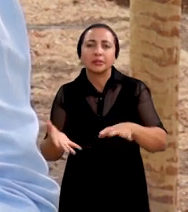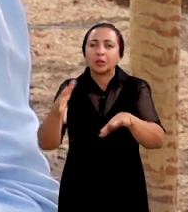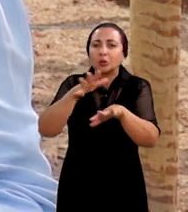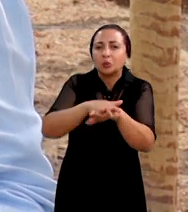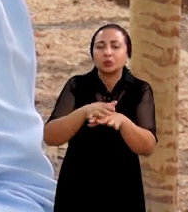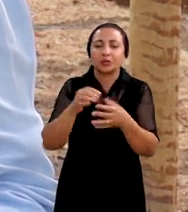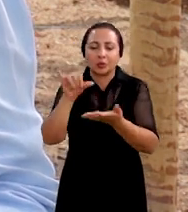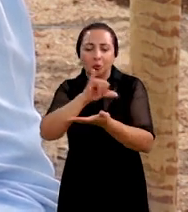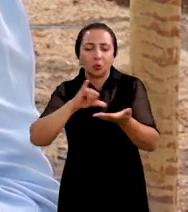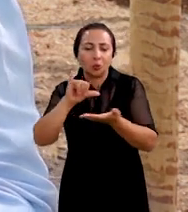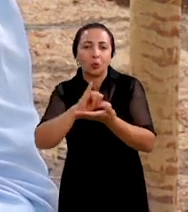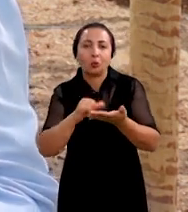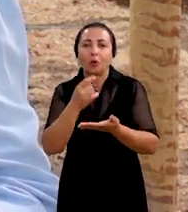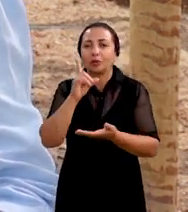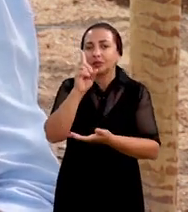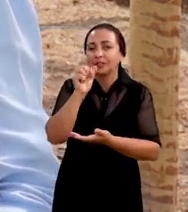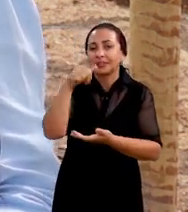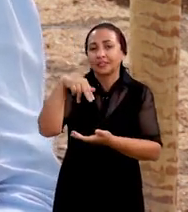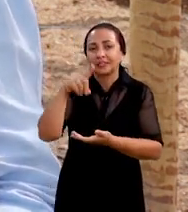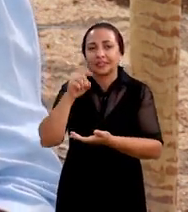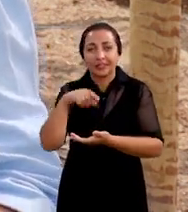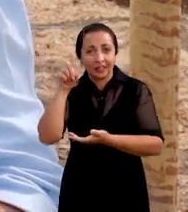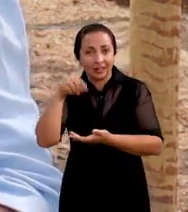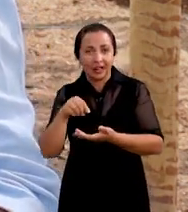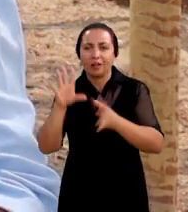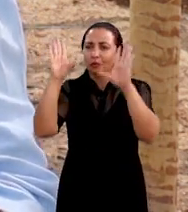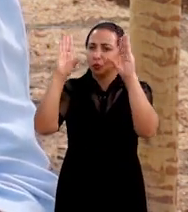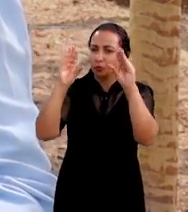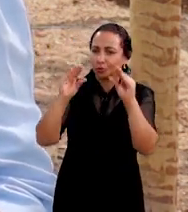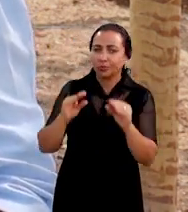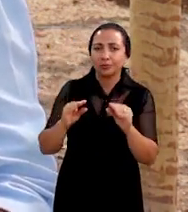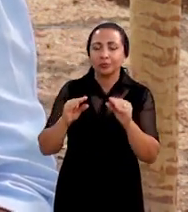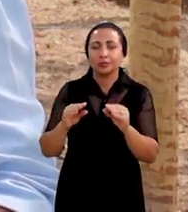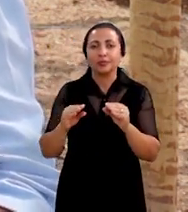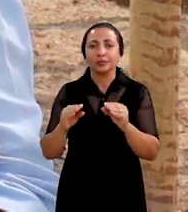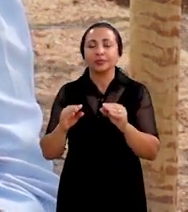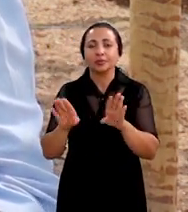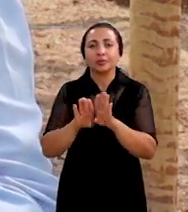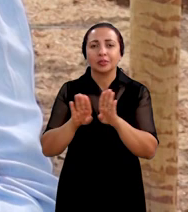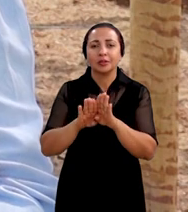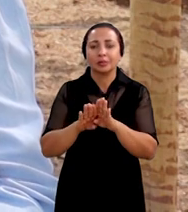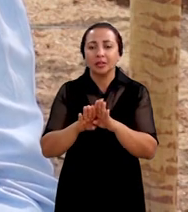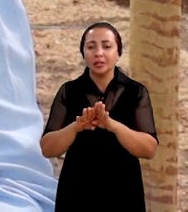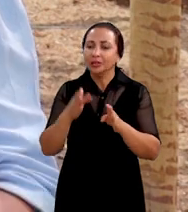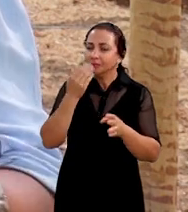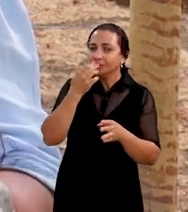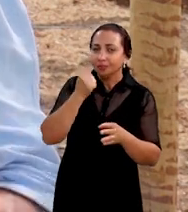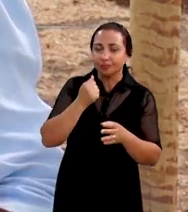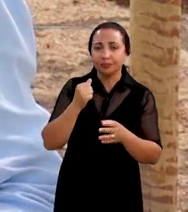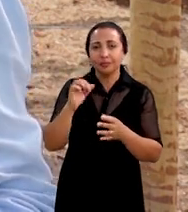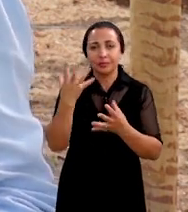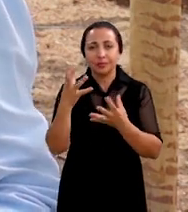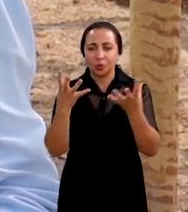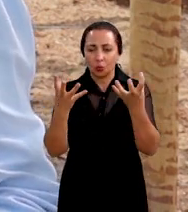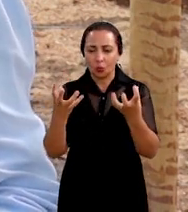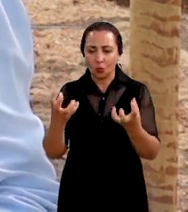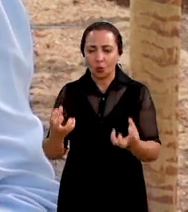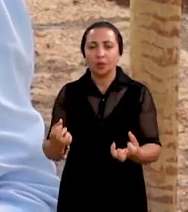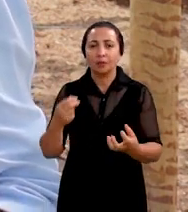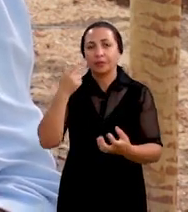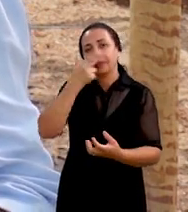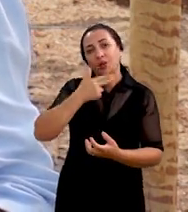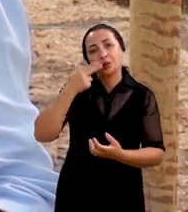torta de Dendê em níveis crescentes diminuiu o consumo da matéria seca a digestibilidade dos